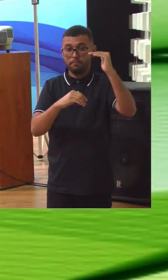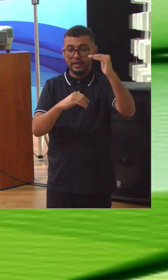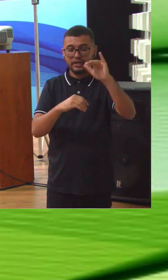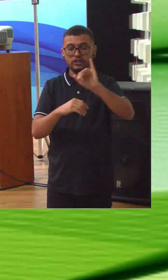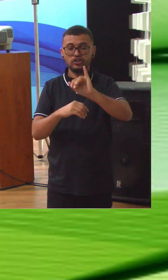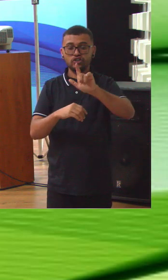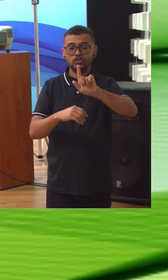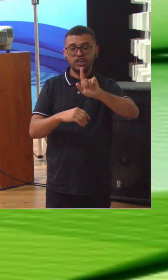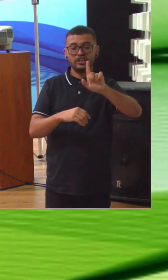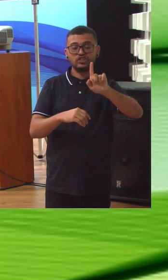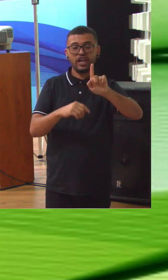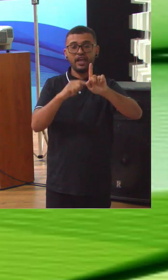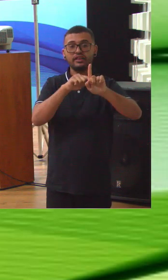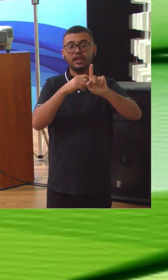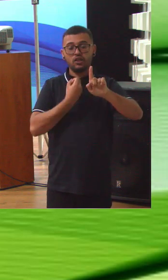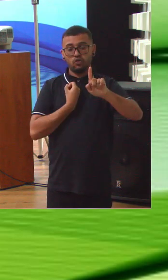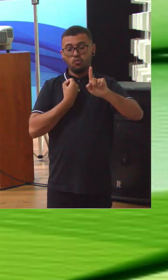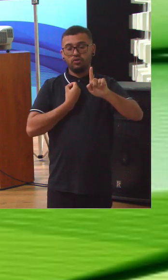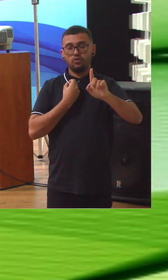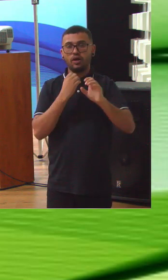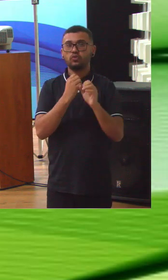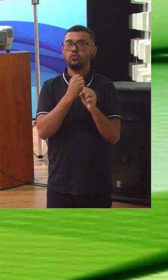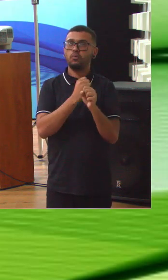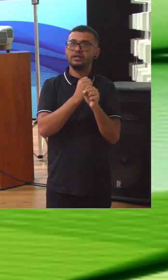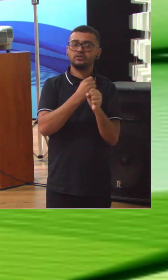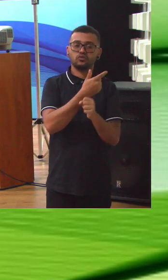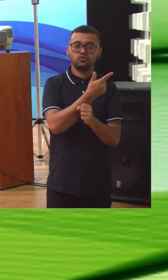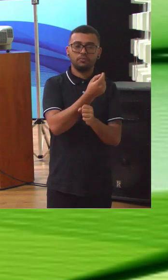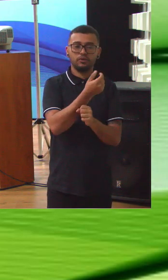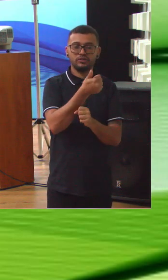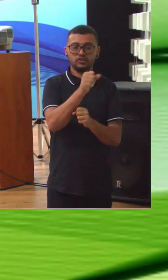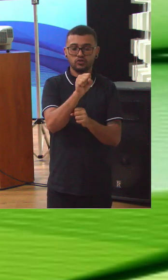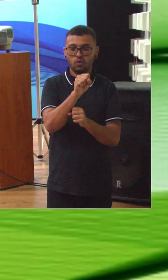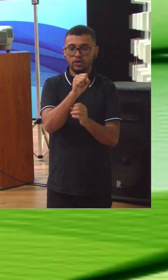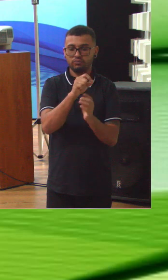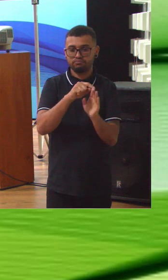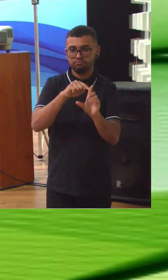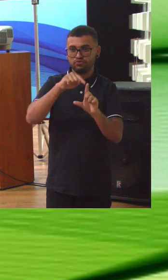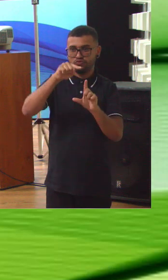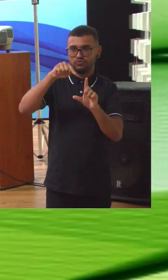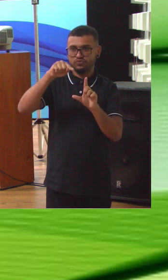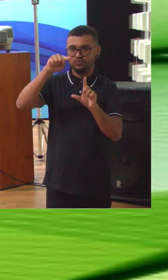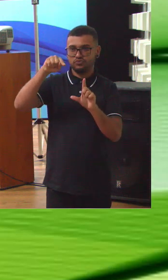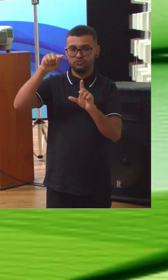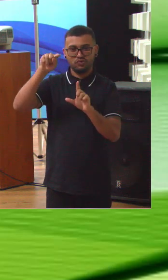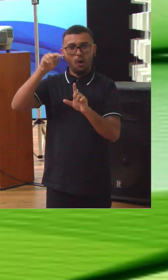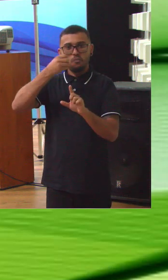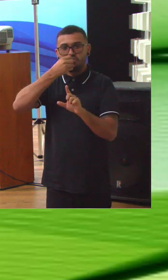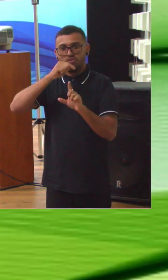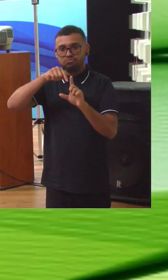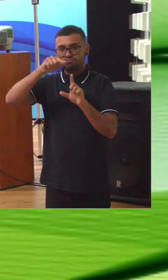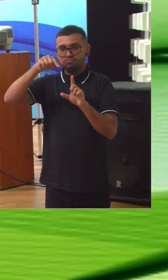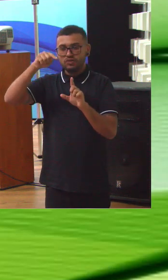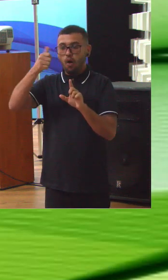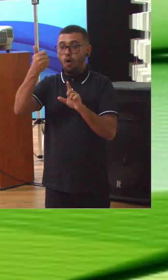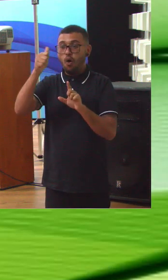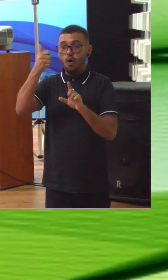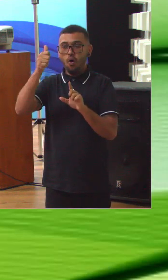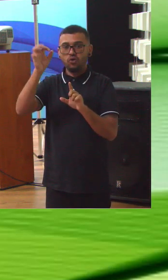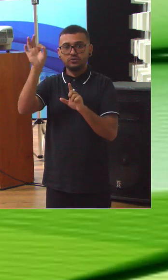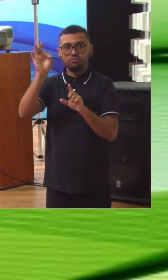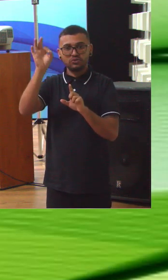IGG, nós tivemos de 2018 para 2021 uma melhoria de 11 pontos